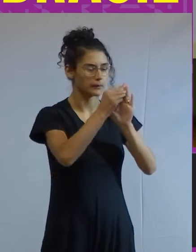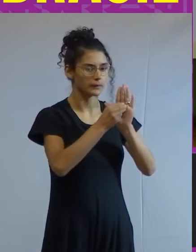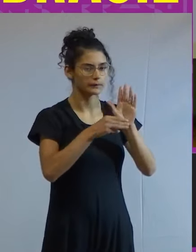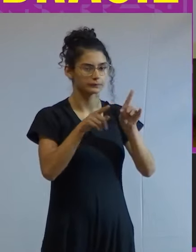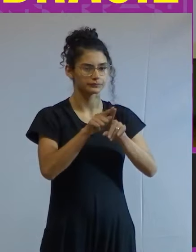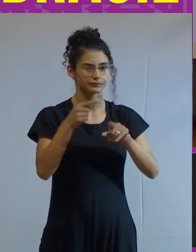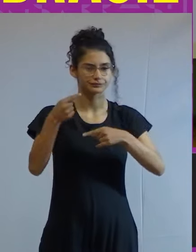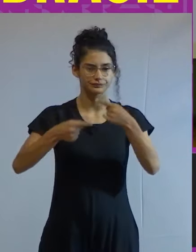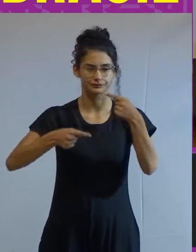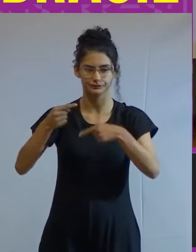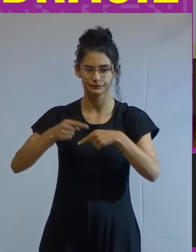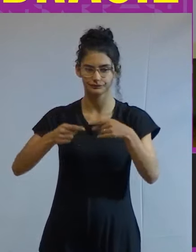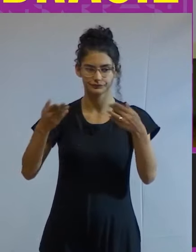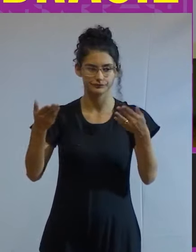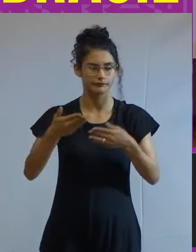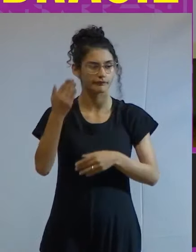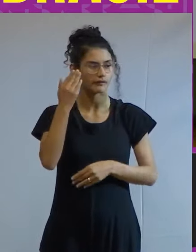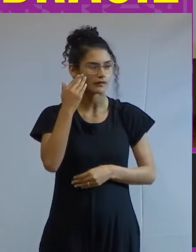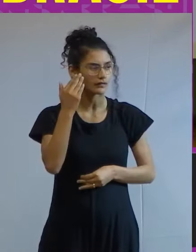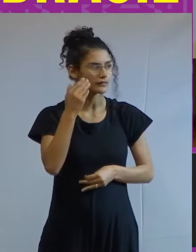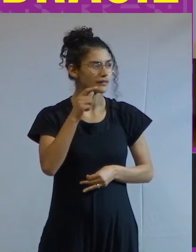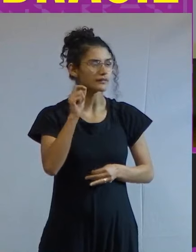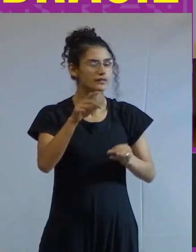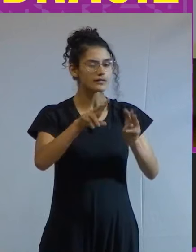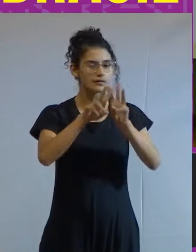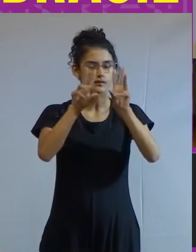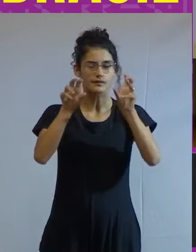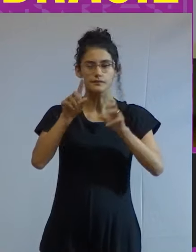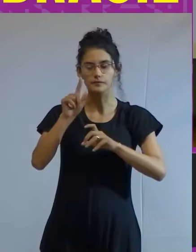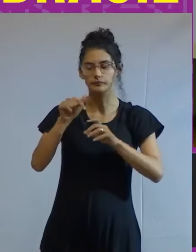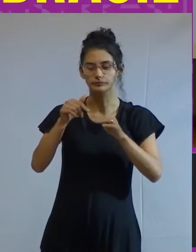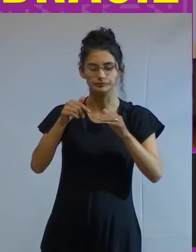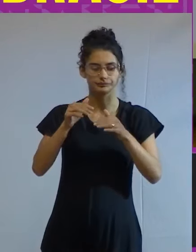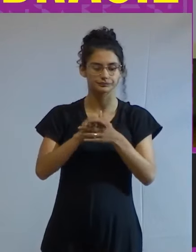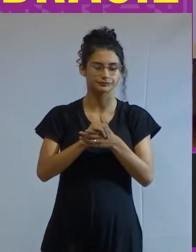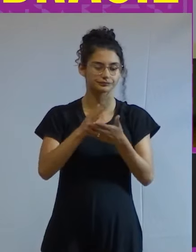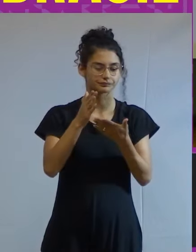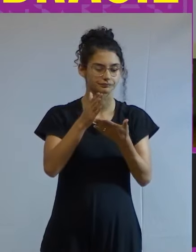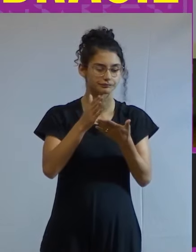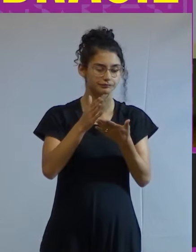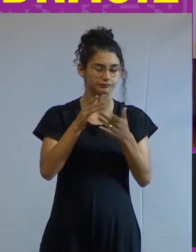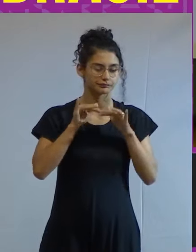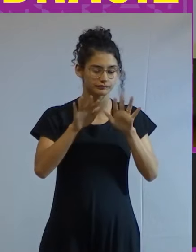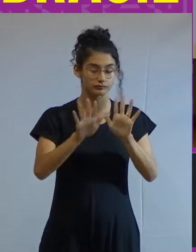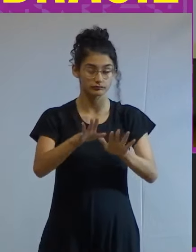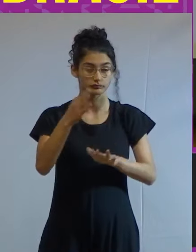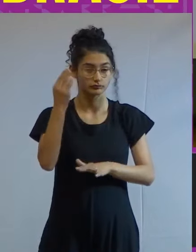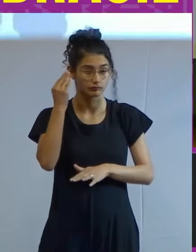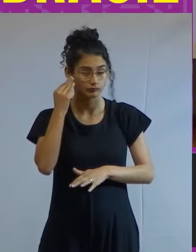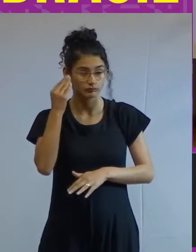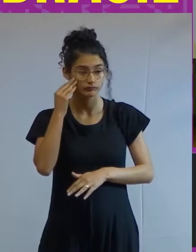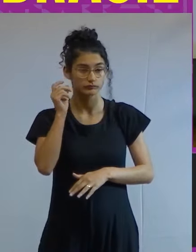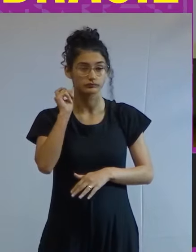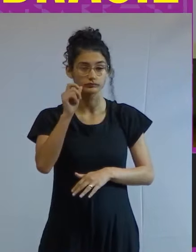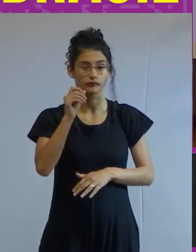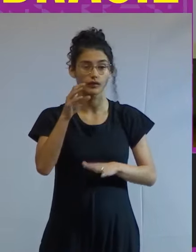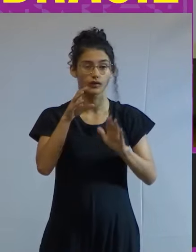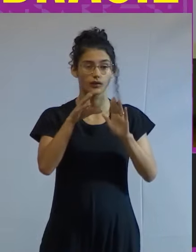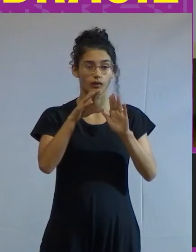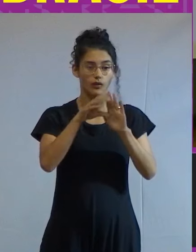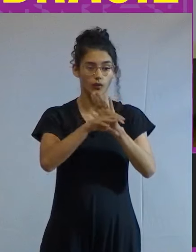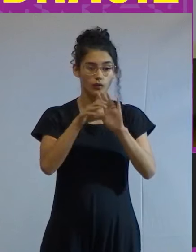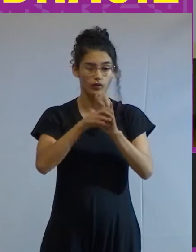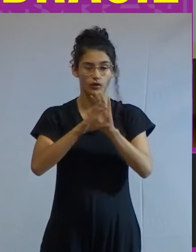discussão eu sei que o tema é distribuição mas eu entendo que o o conceito